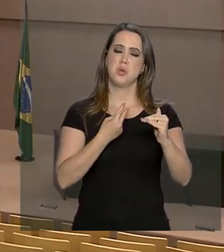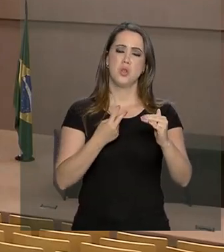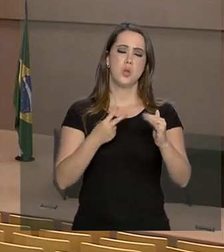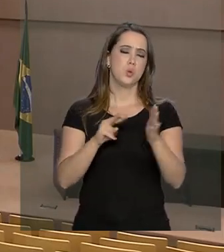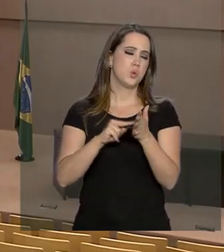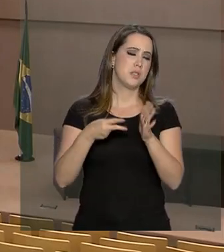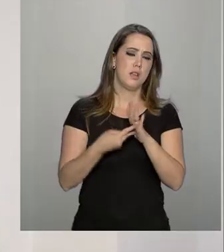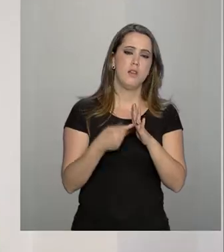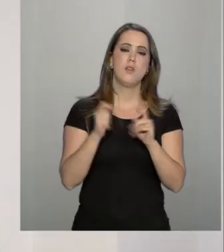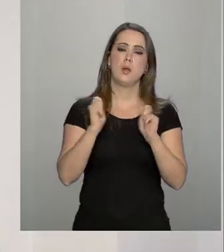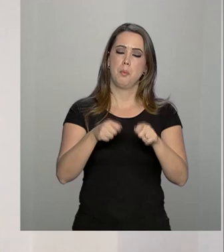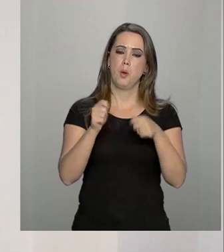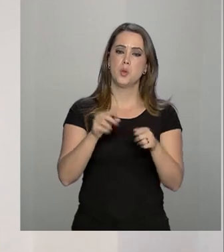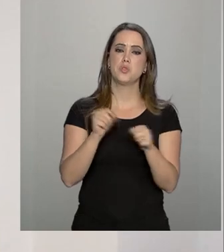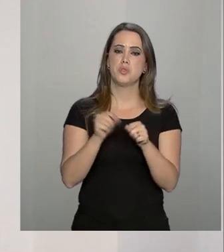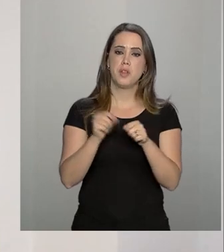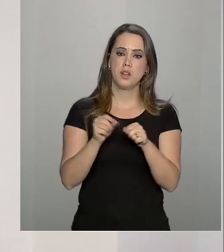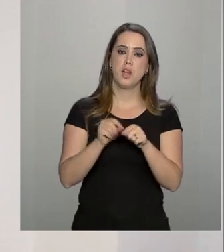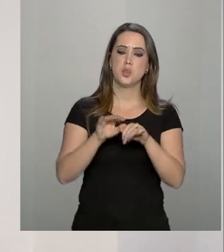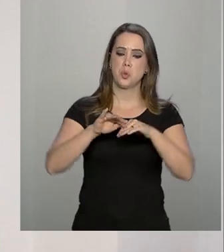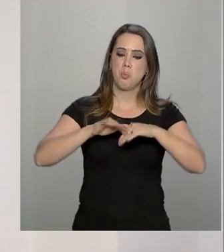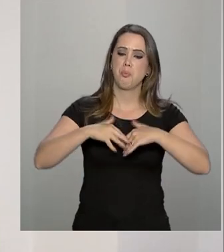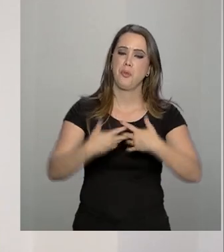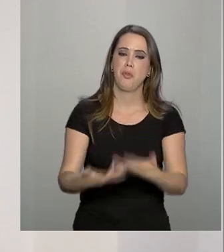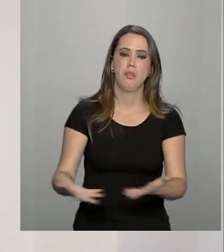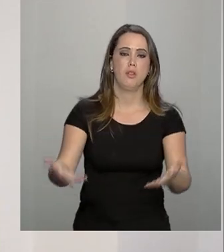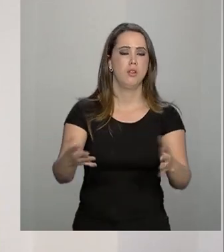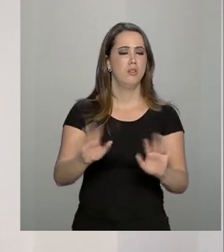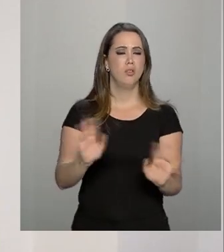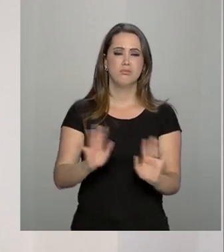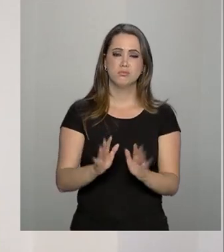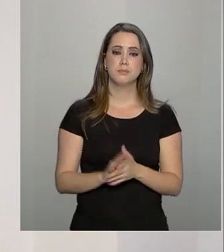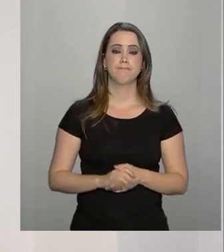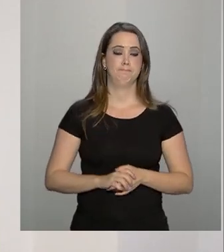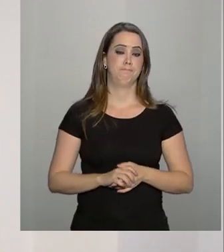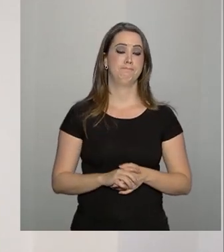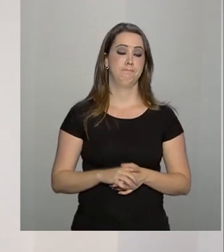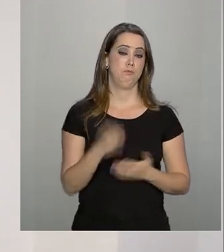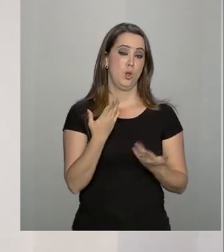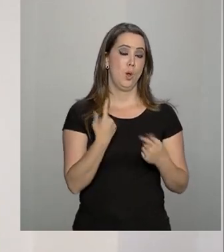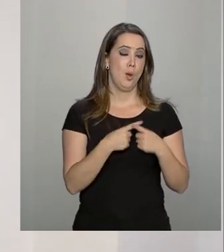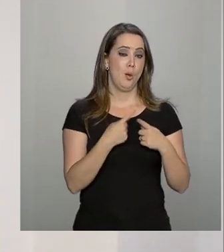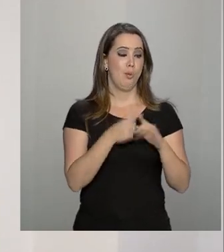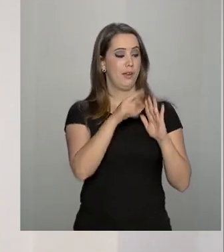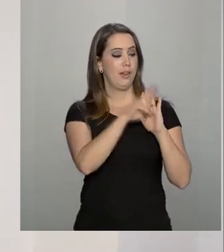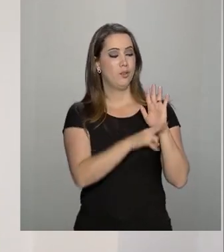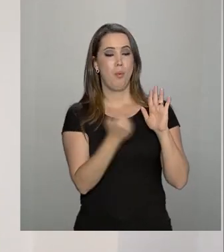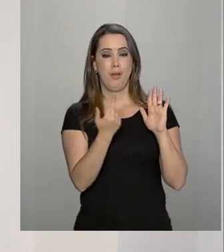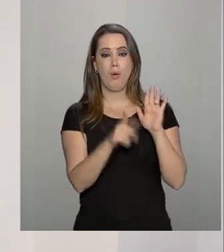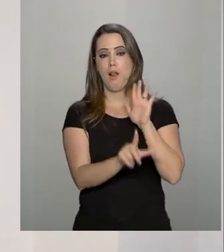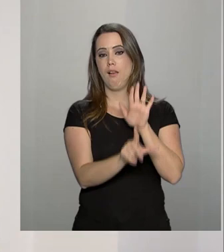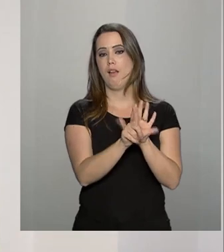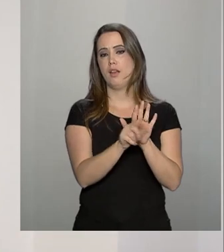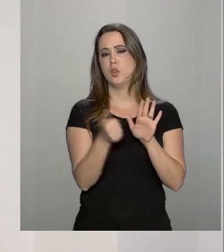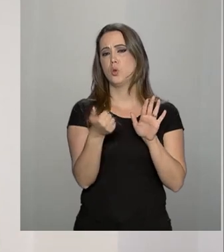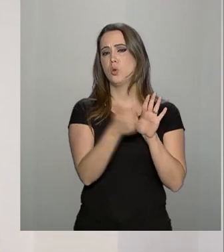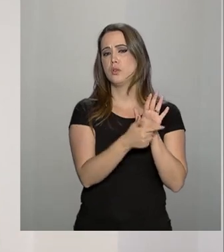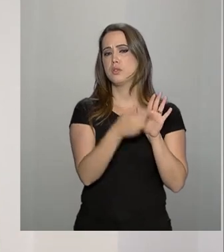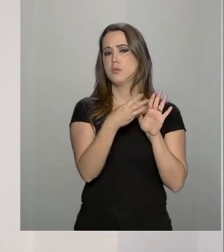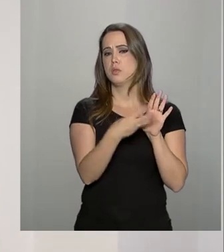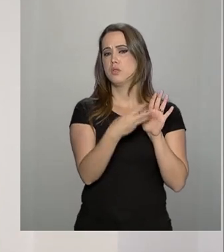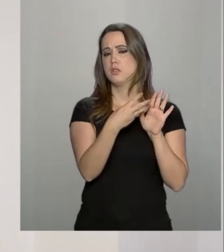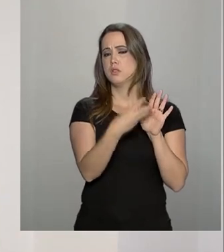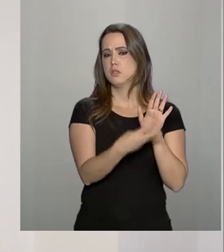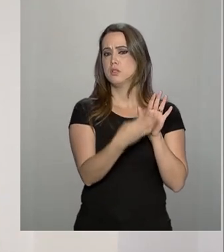se romper. A classificação é a classificação que está na lei, na lei 12.334, que ela coloca tanto o risco,